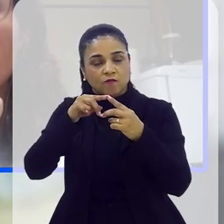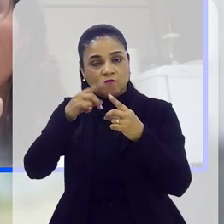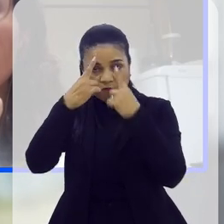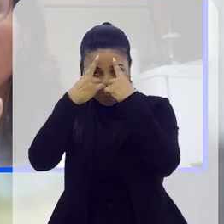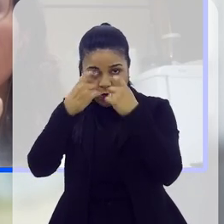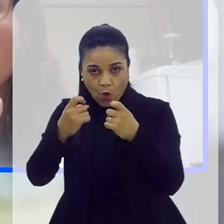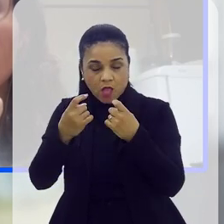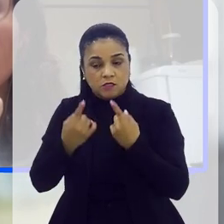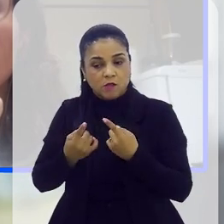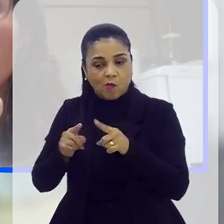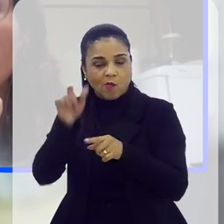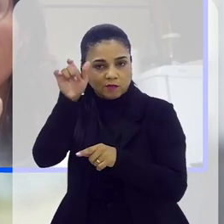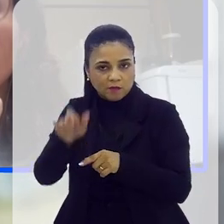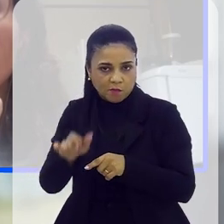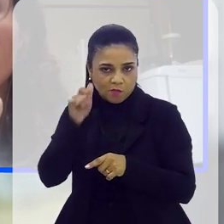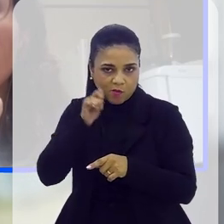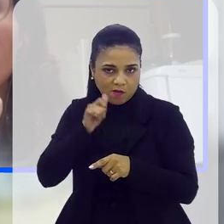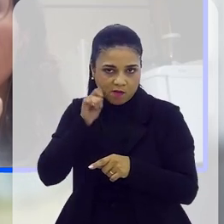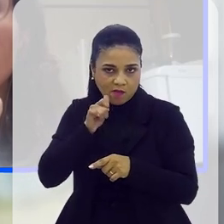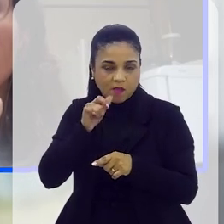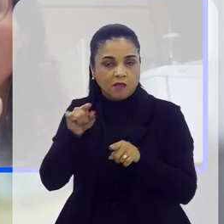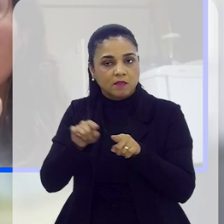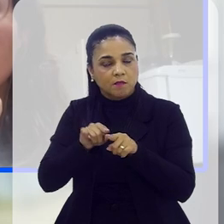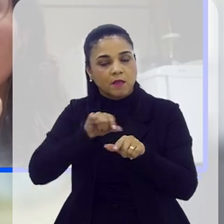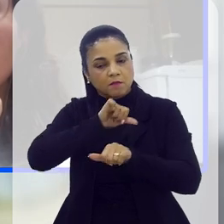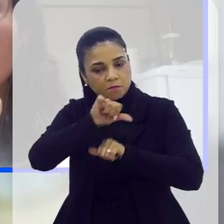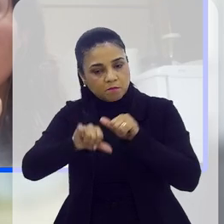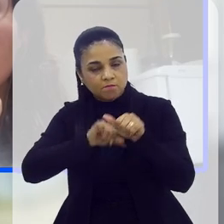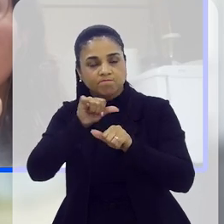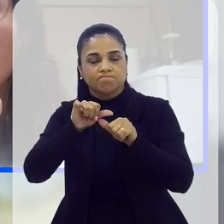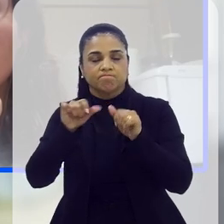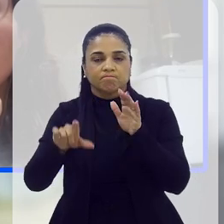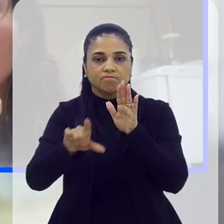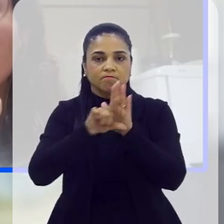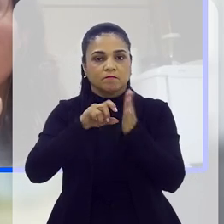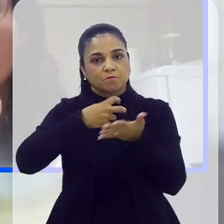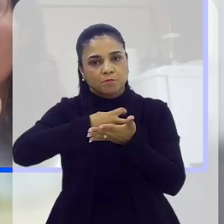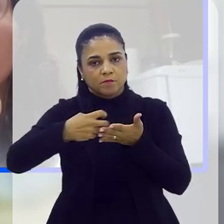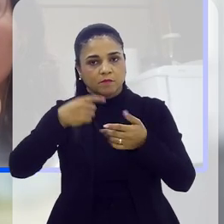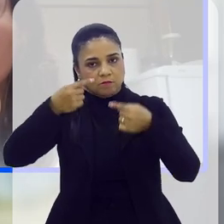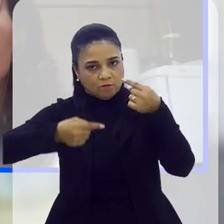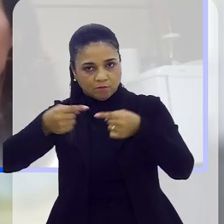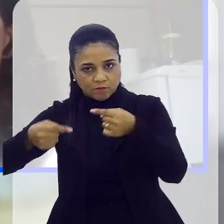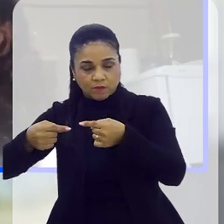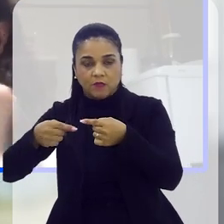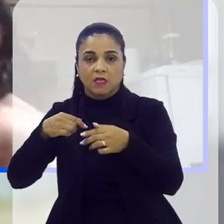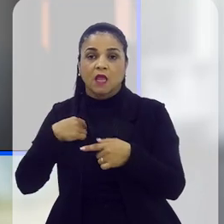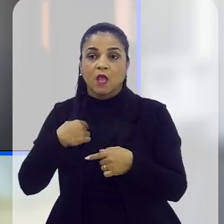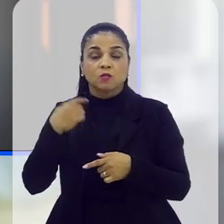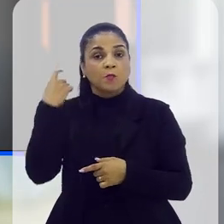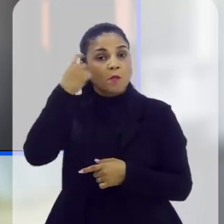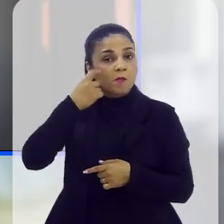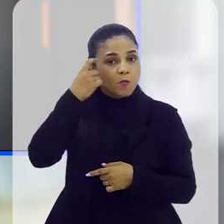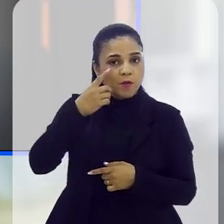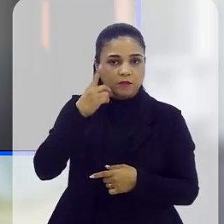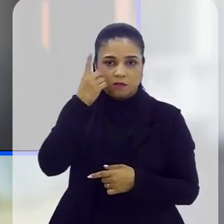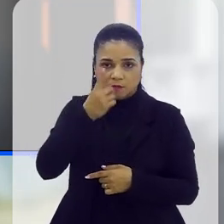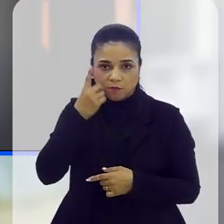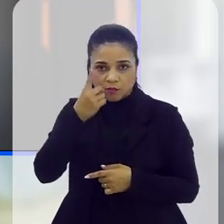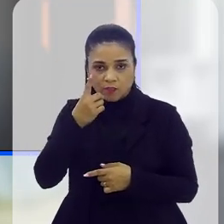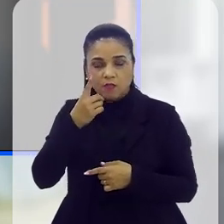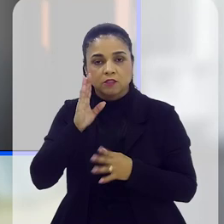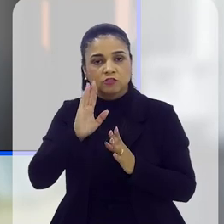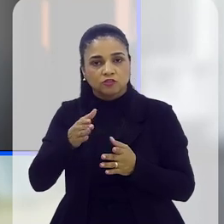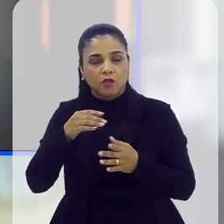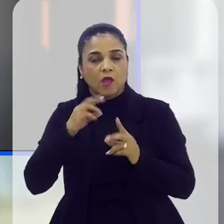violência cibernética e também discutir a alteração da lei penal. Agora, deputada, uma outra preocupação também